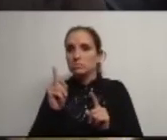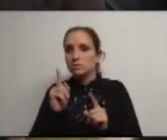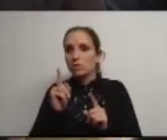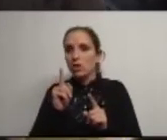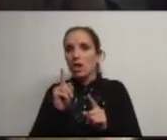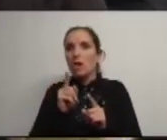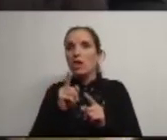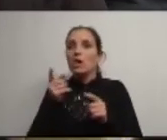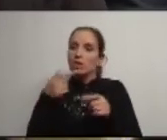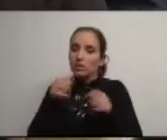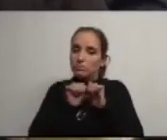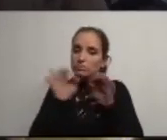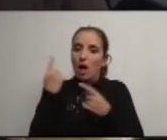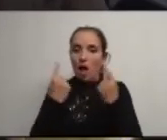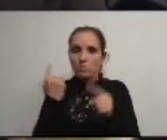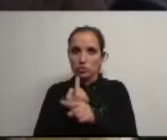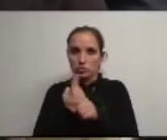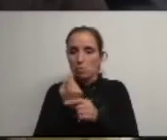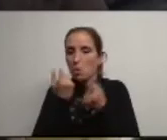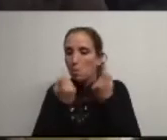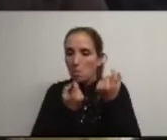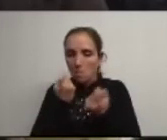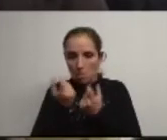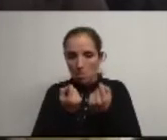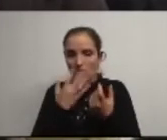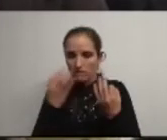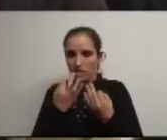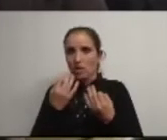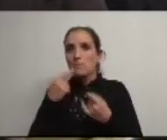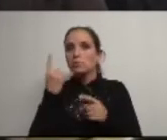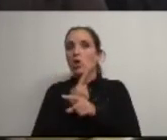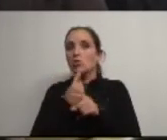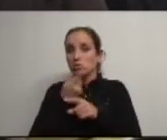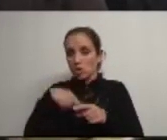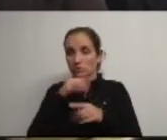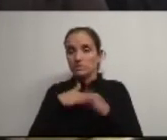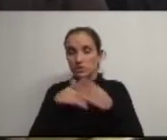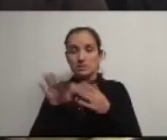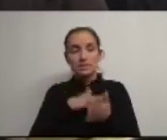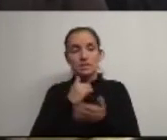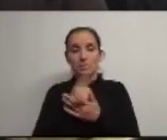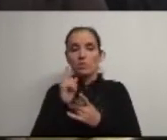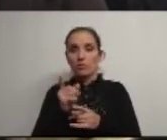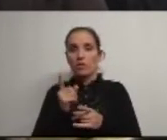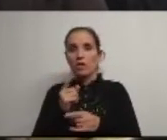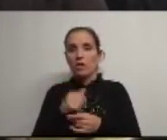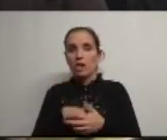divulgado alguma coisa mas pouco mas uma das coisas que nós fizemos desde sempre foi